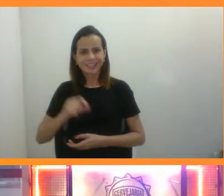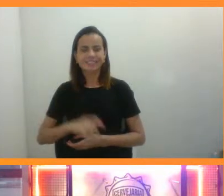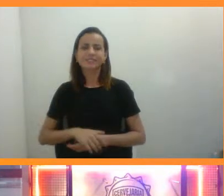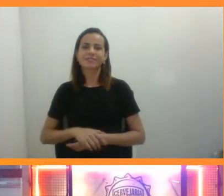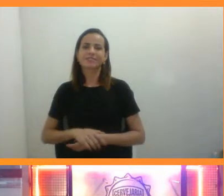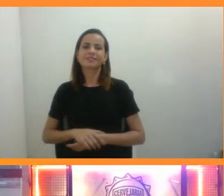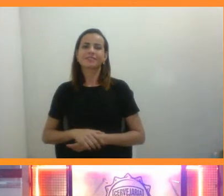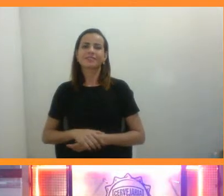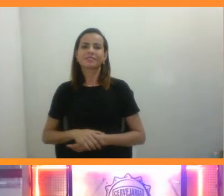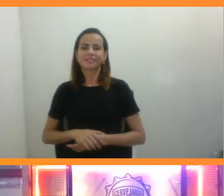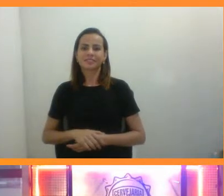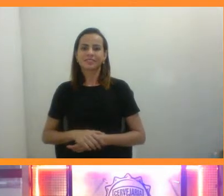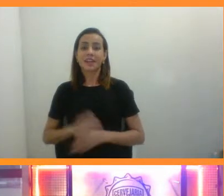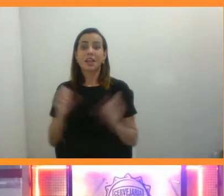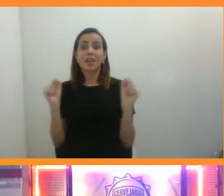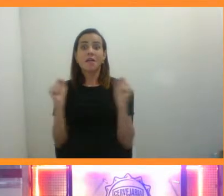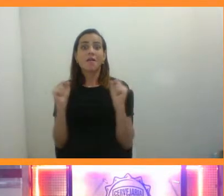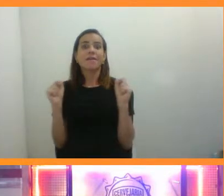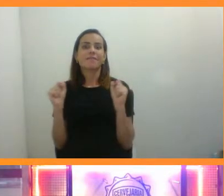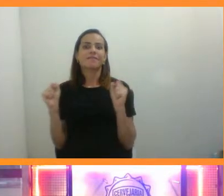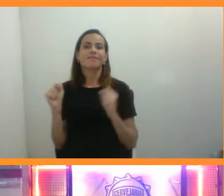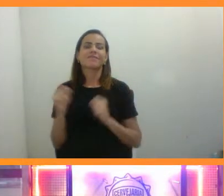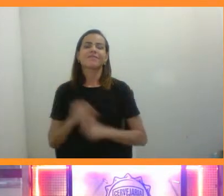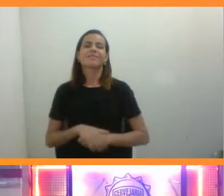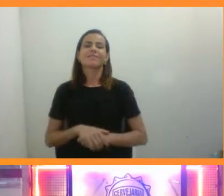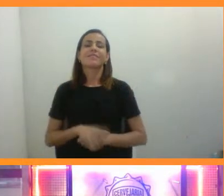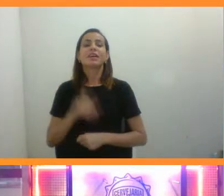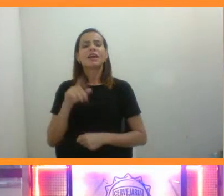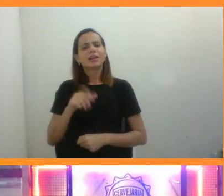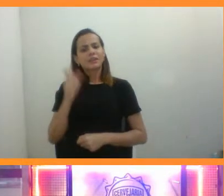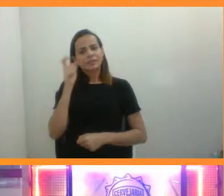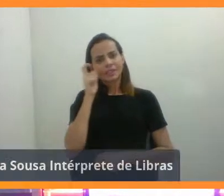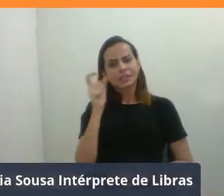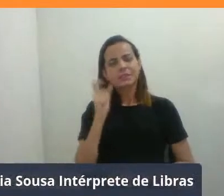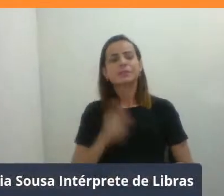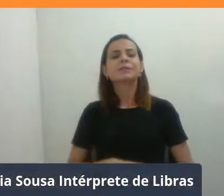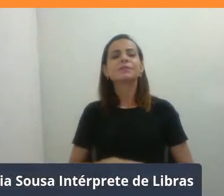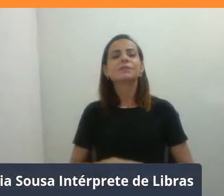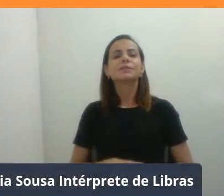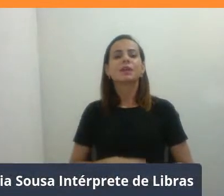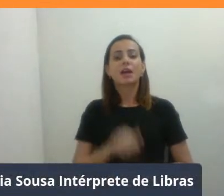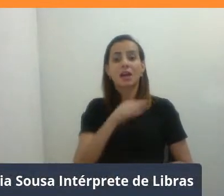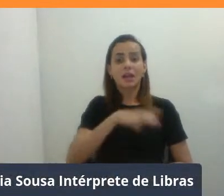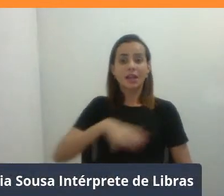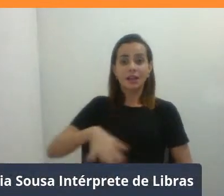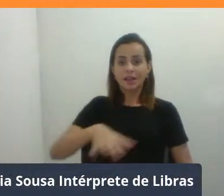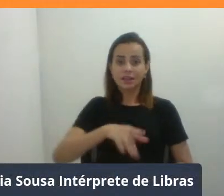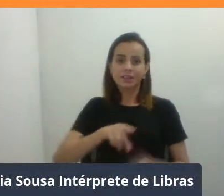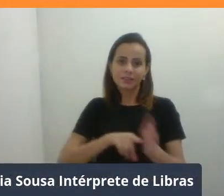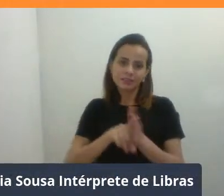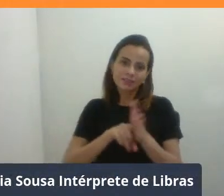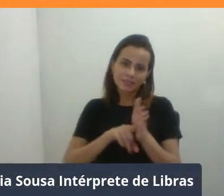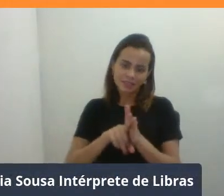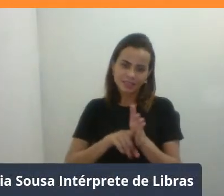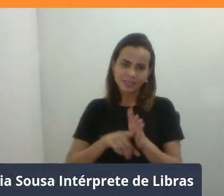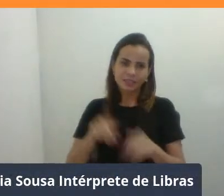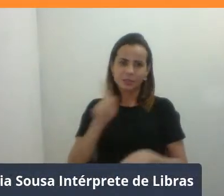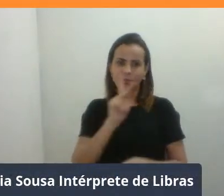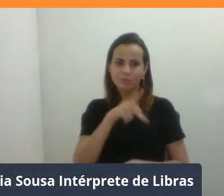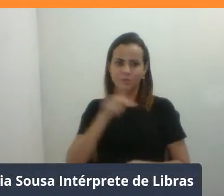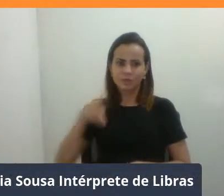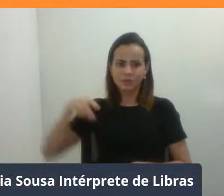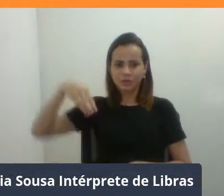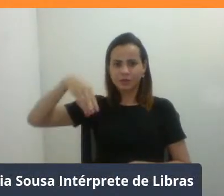Eu adorei. muito interessante, né? É muito interessante essa área da pesquisa do professor Marcelo, da professora